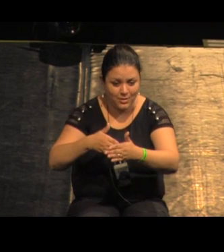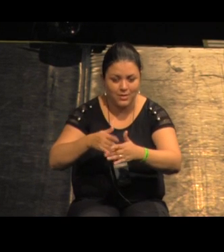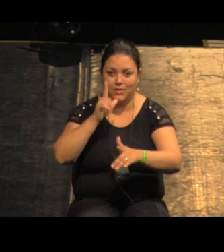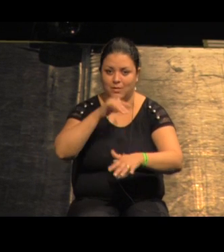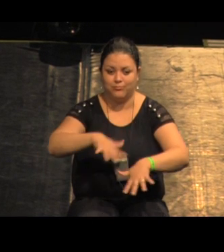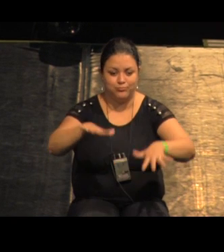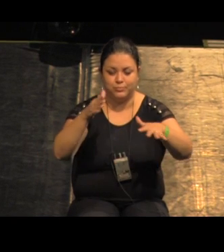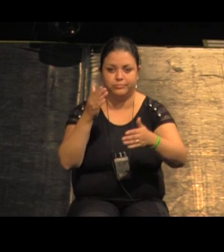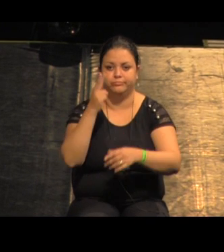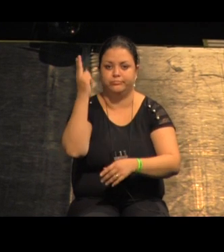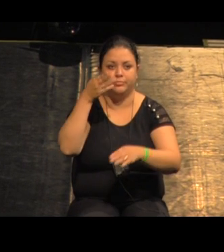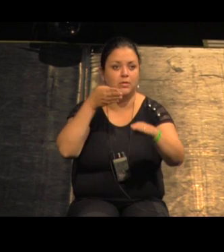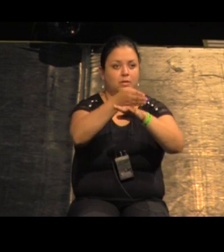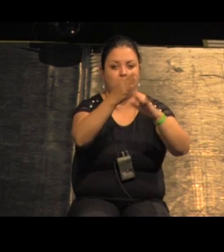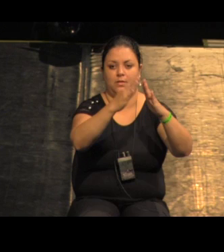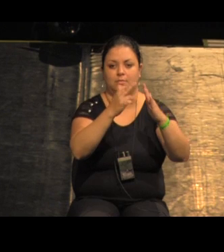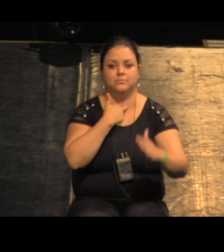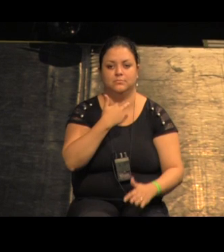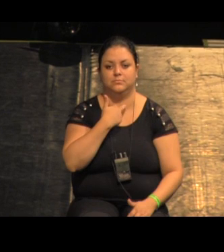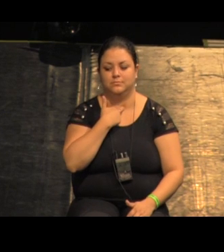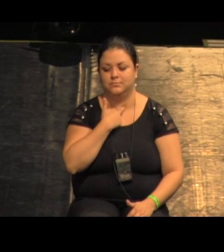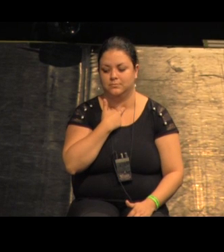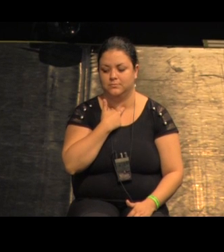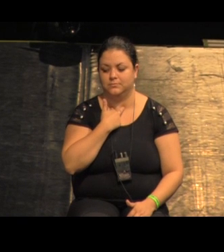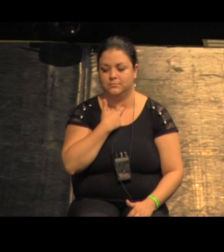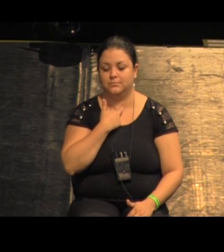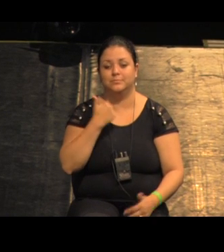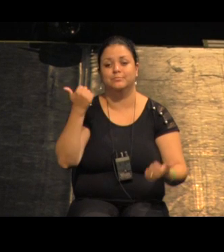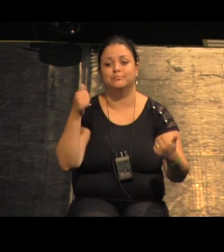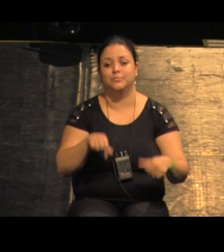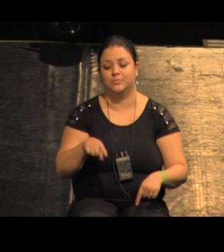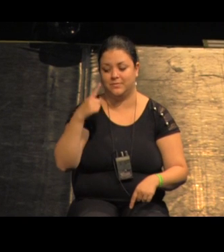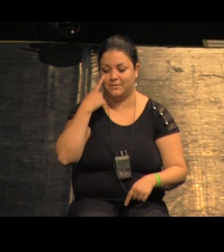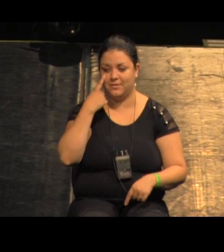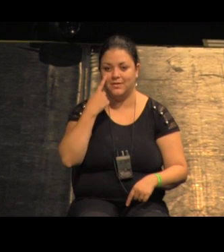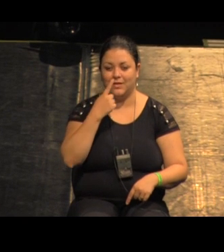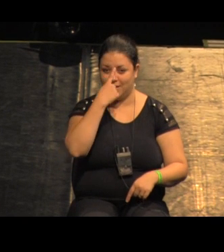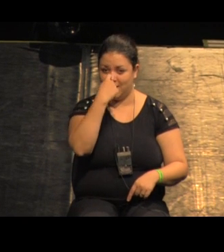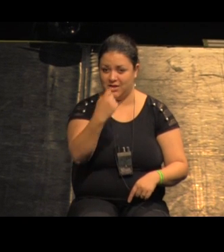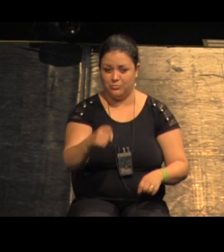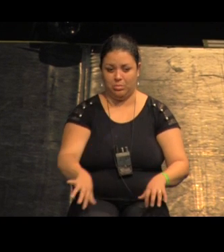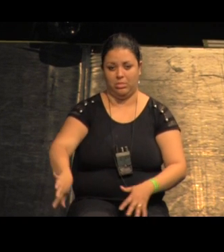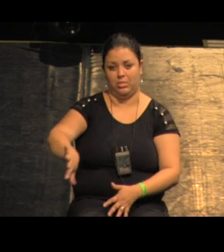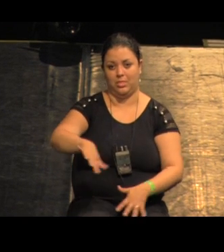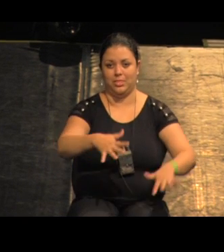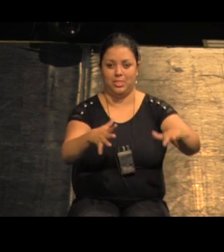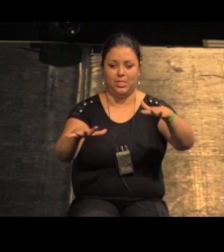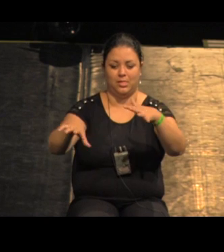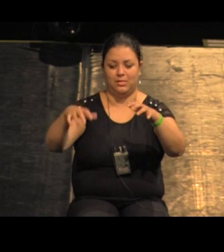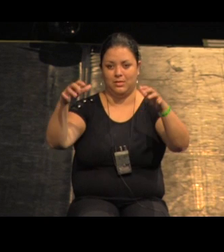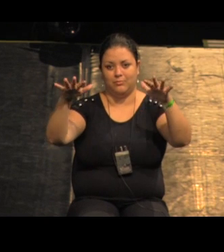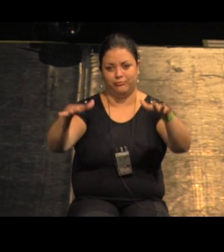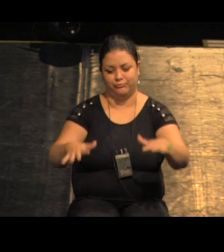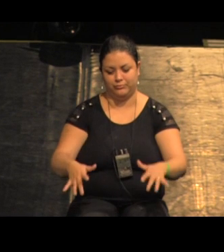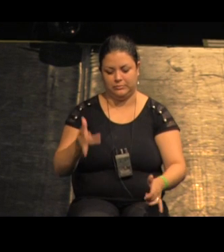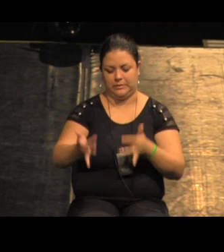existe uma série de razões para isso uma delas fica evidente quando a água vai baixando quer dizer existe o problema da coleta de